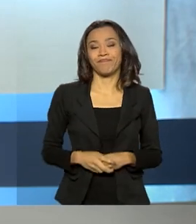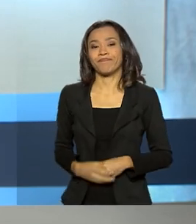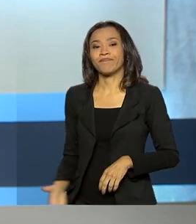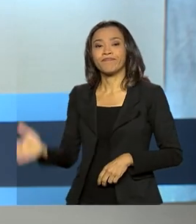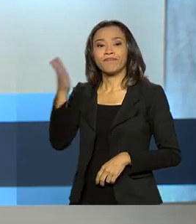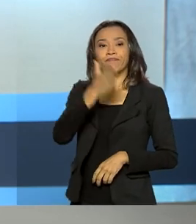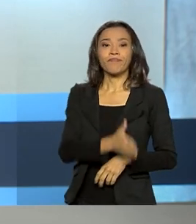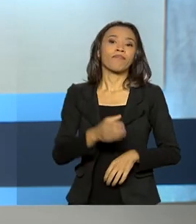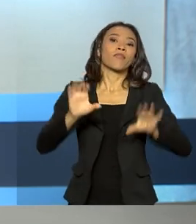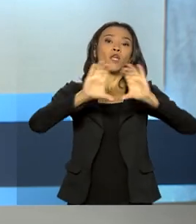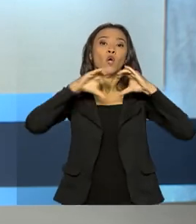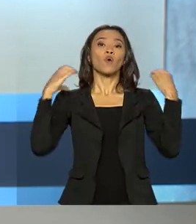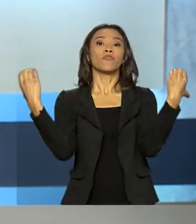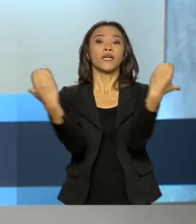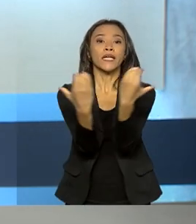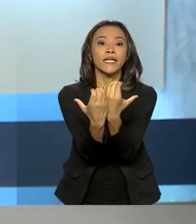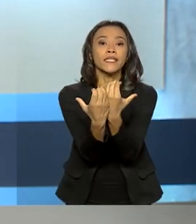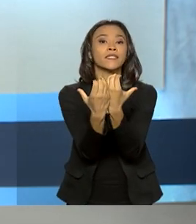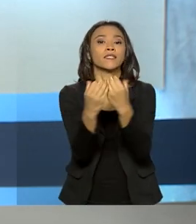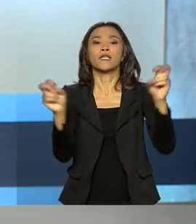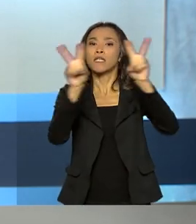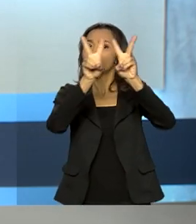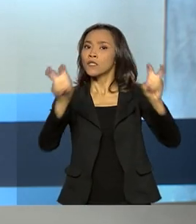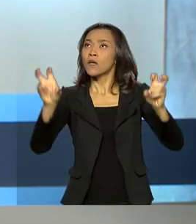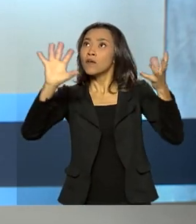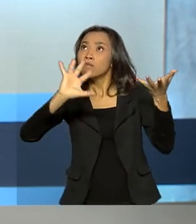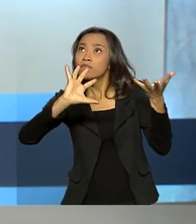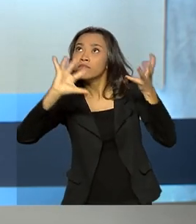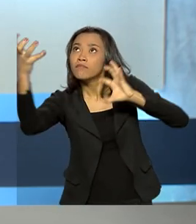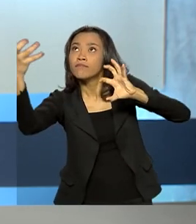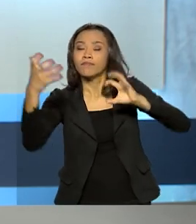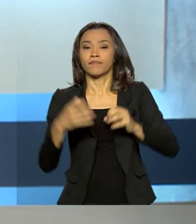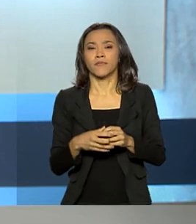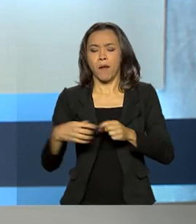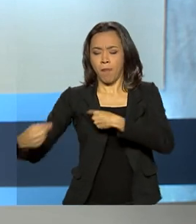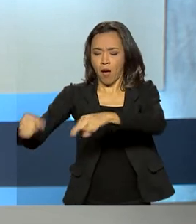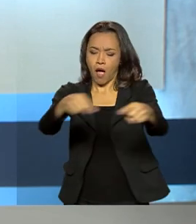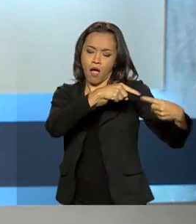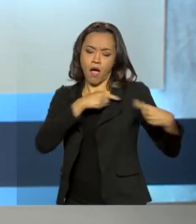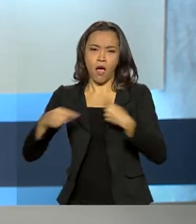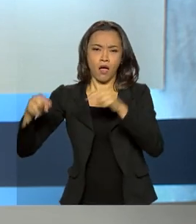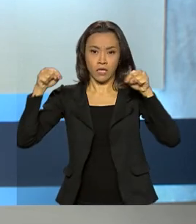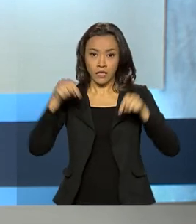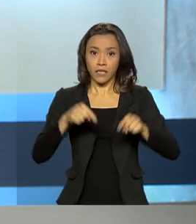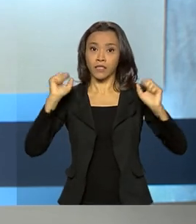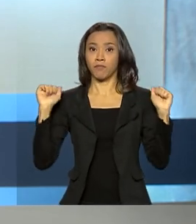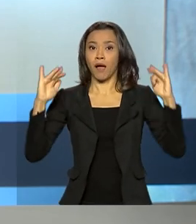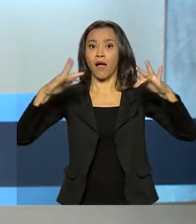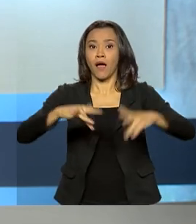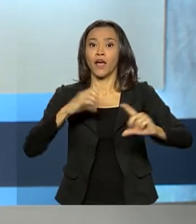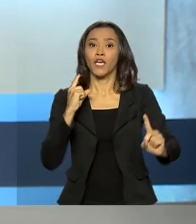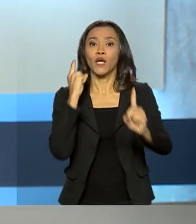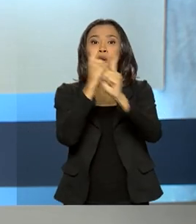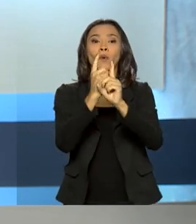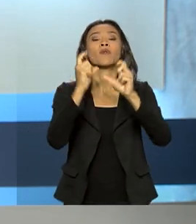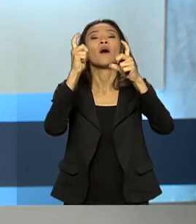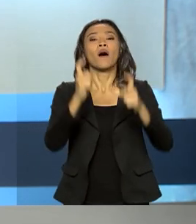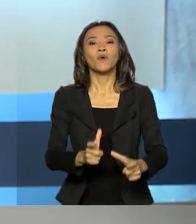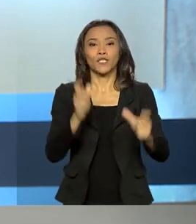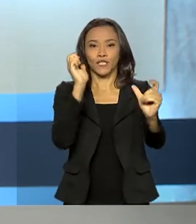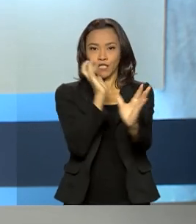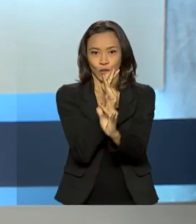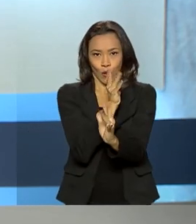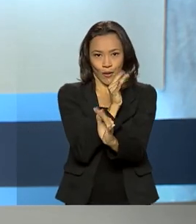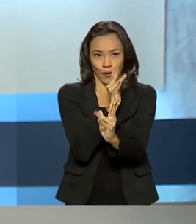Conferência das Nações Unidas sobre as Mudanças Climáticas Durante as discussões da COP26 em Glasgow, na Escócia, o governo